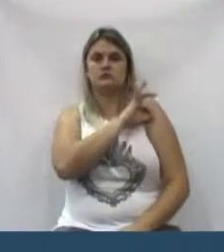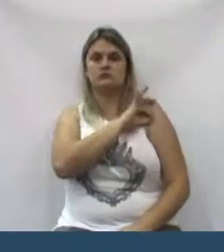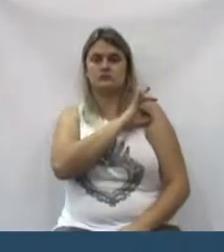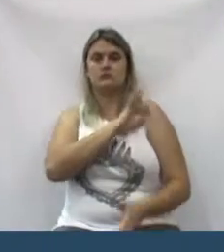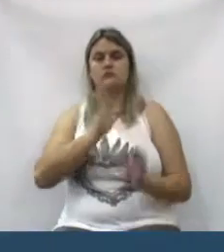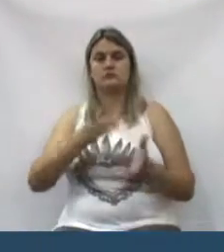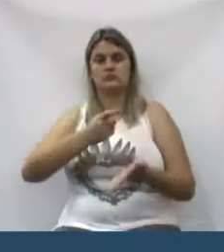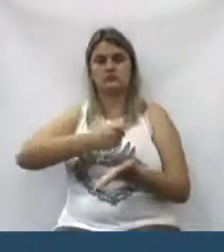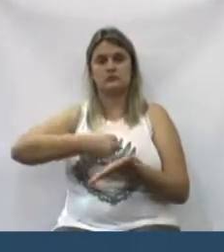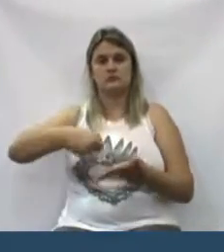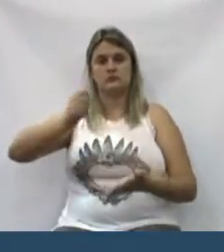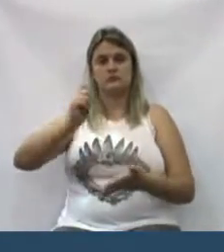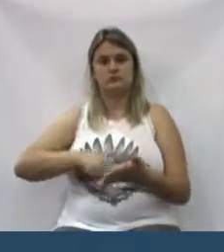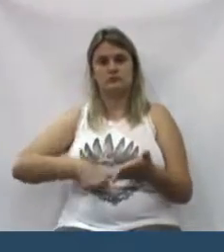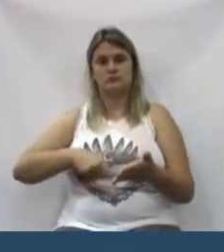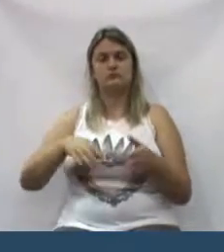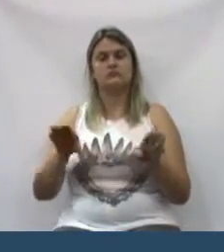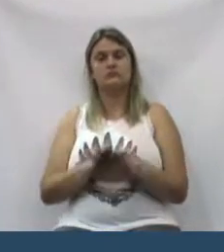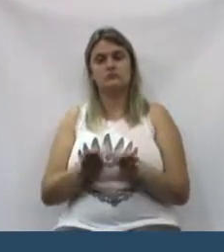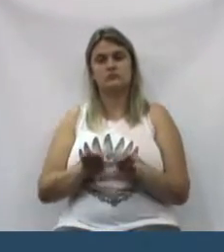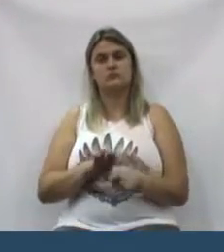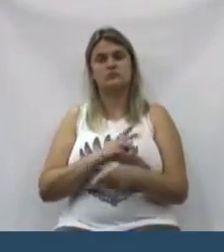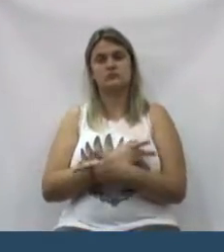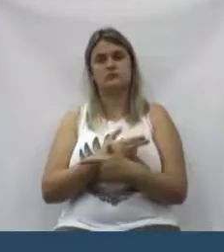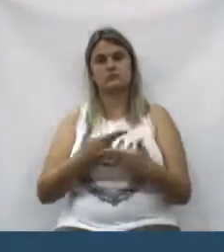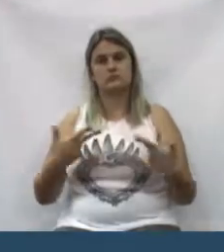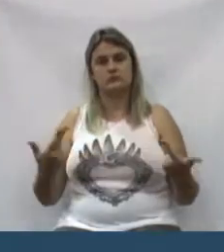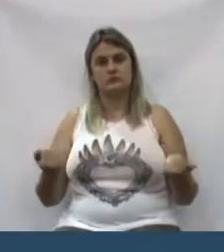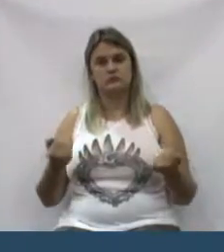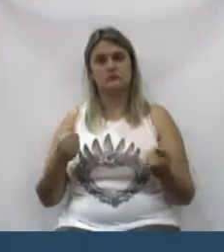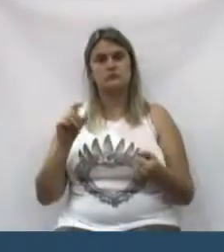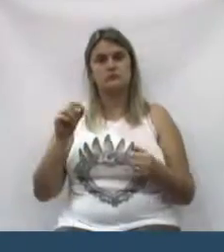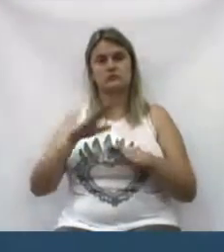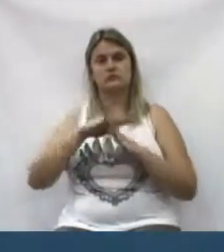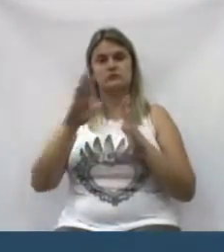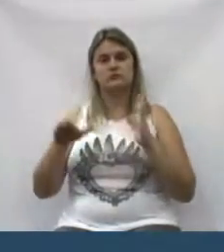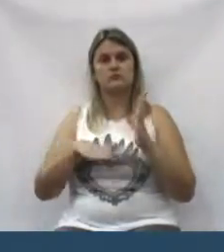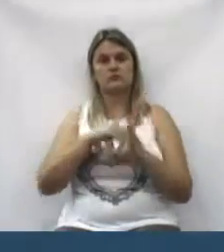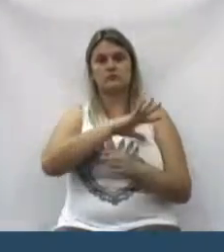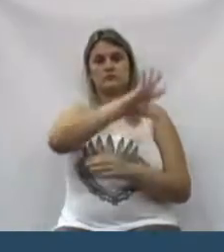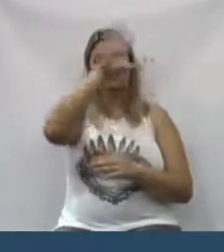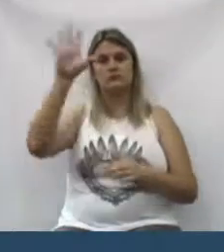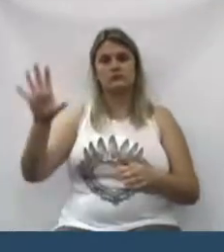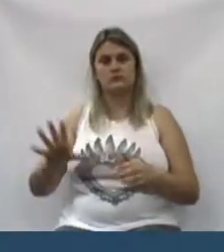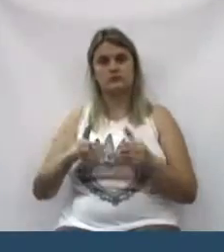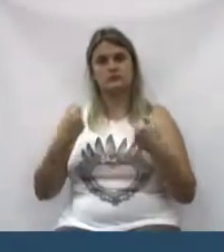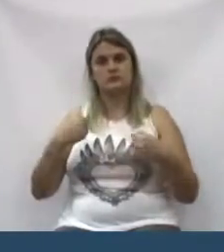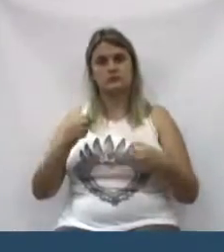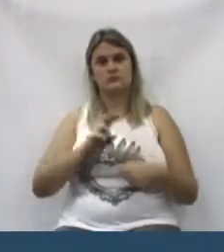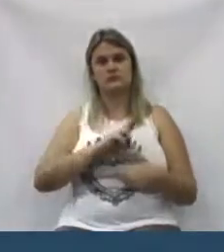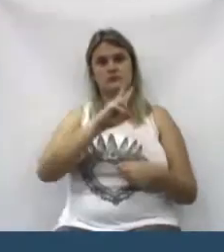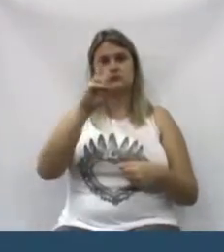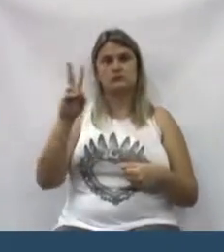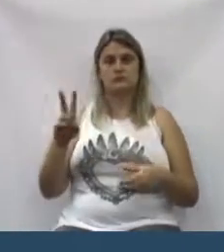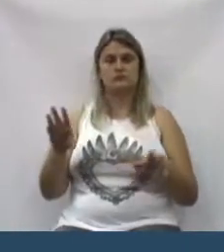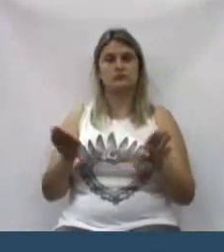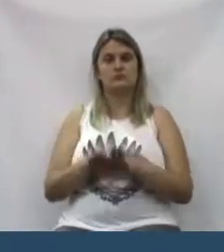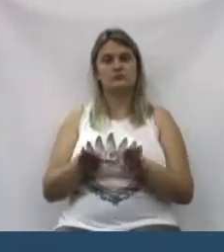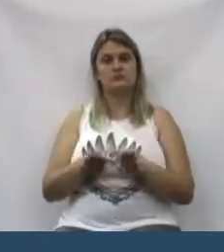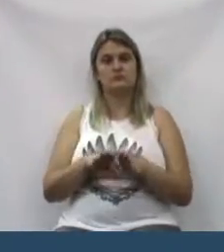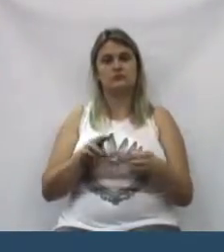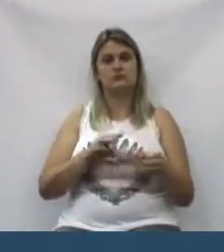E uma das coisas que toda a região precisava, tanto o União da Vitória como